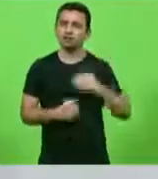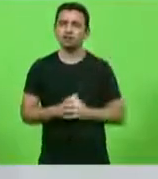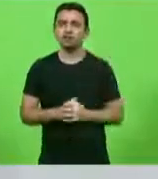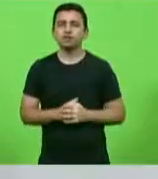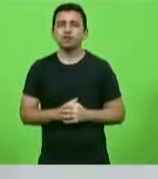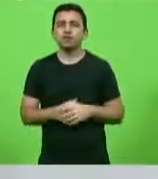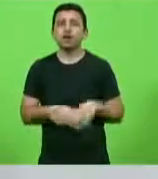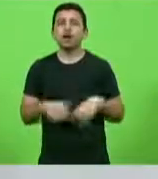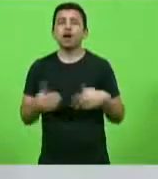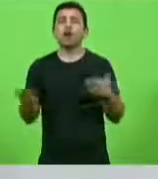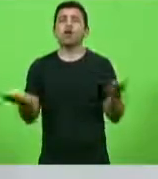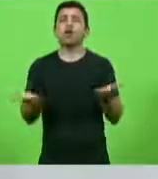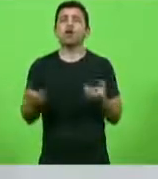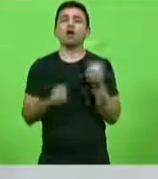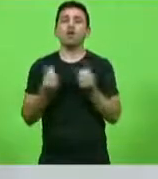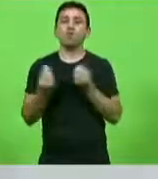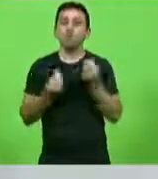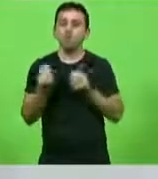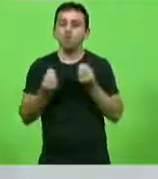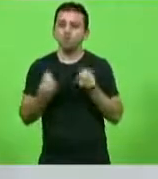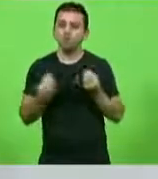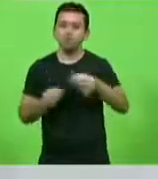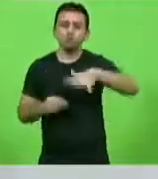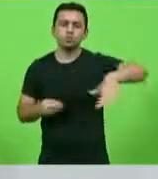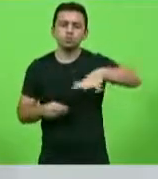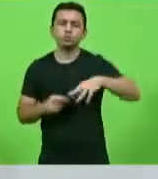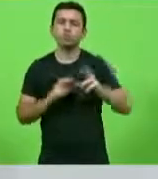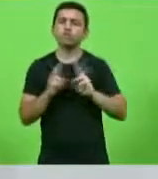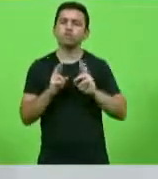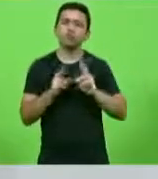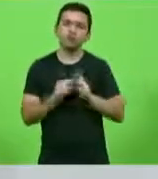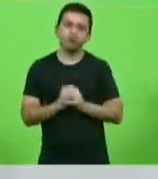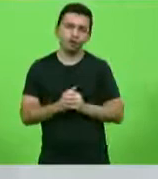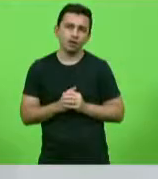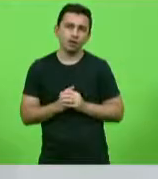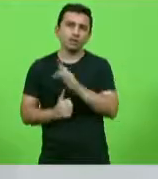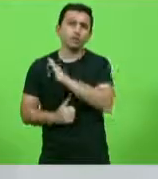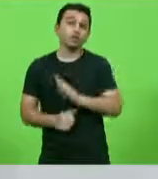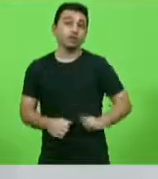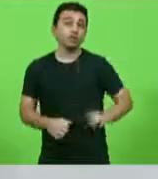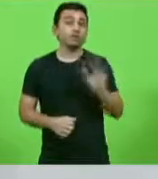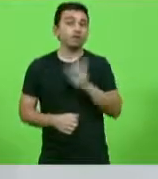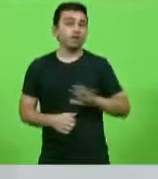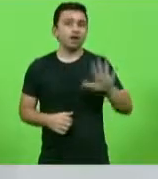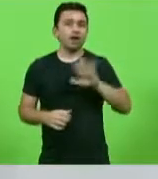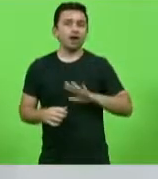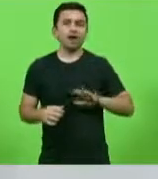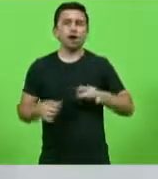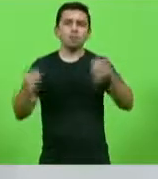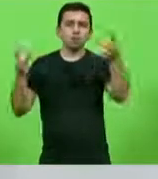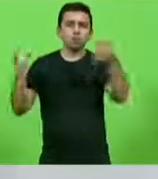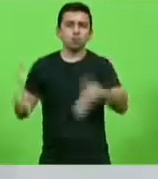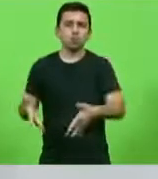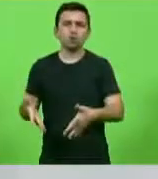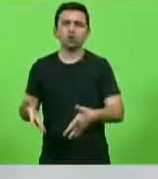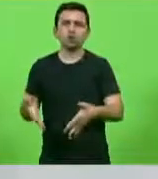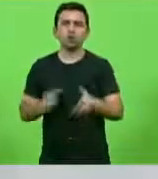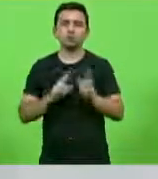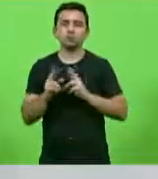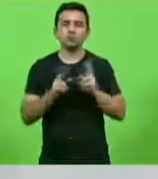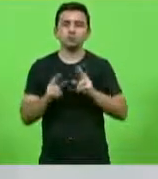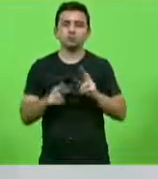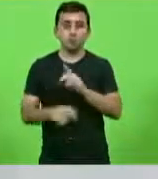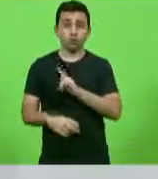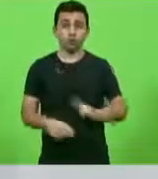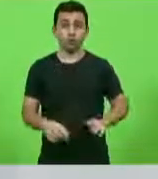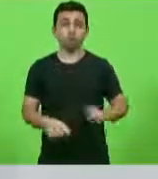Mas e como é que fica a situação das nossas rodovias? Governo federal abandona as rodovias federais, o governo